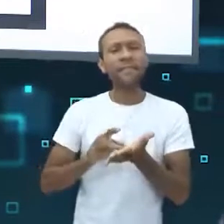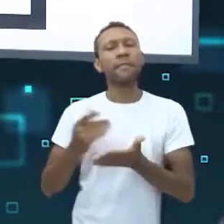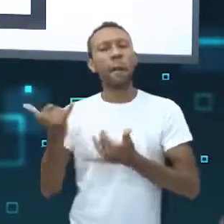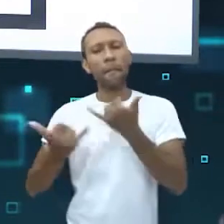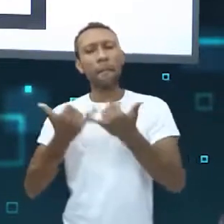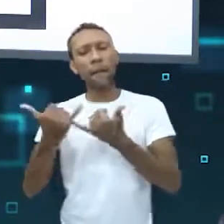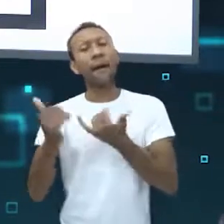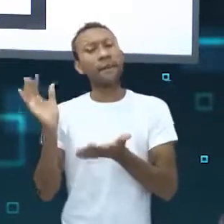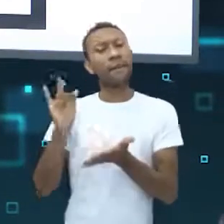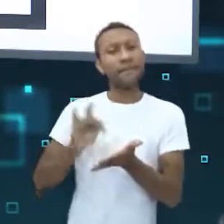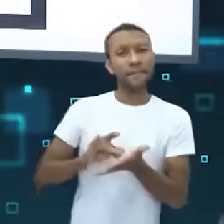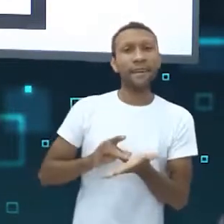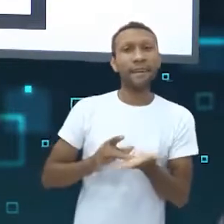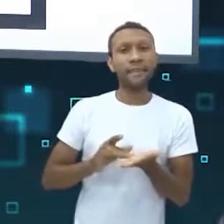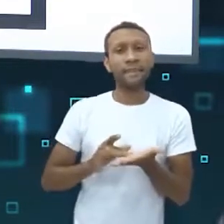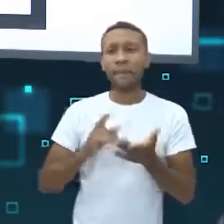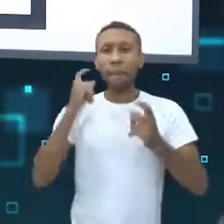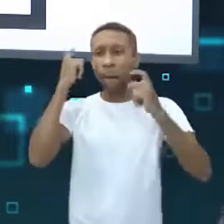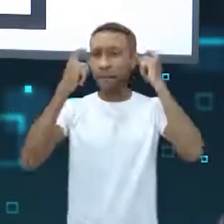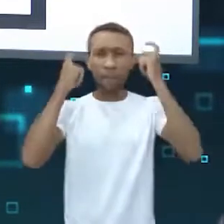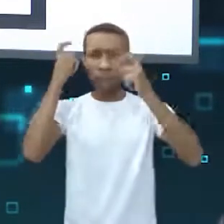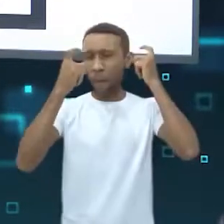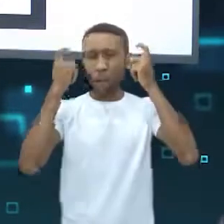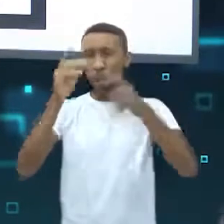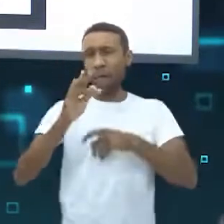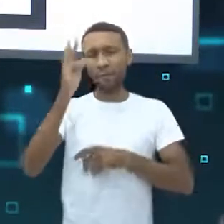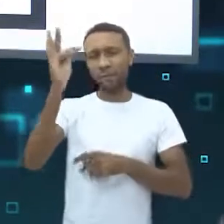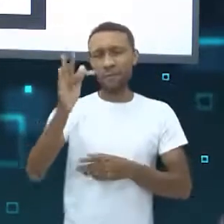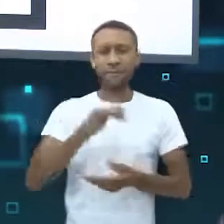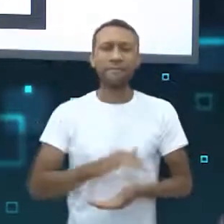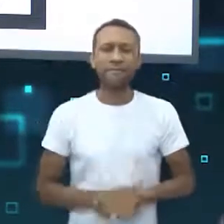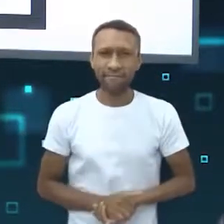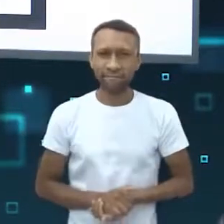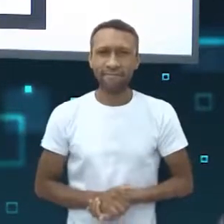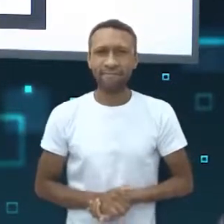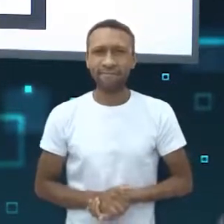divertir de verdade, sem ter que lidar com alguma dor de cabeça depois.